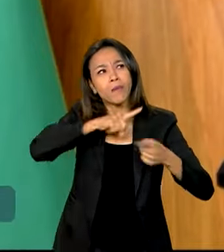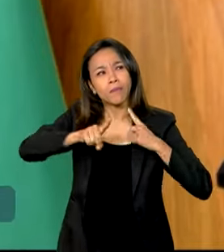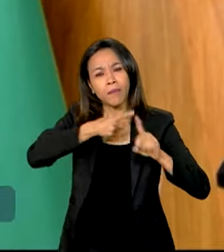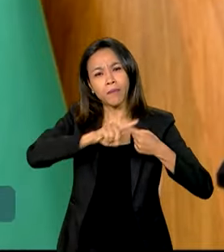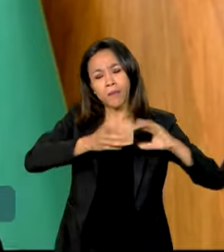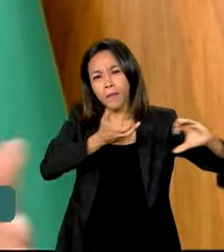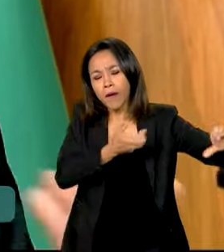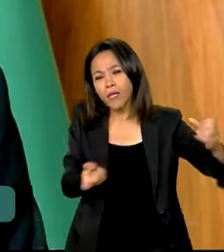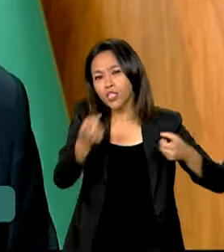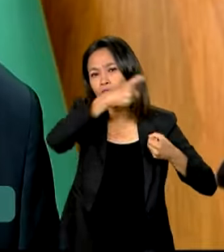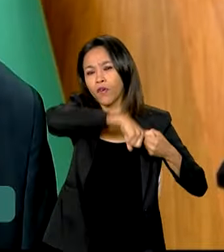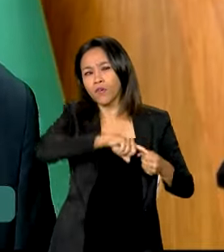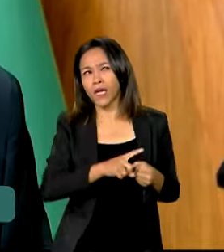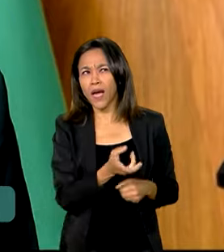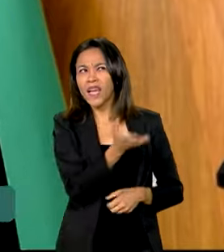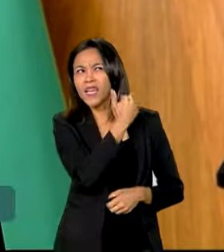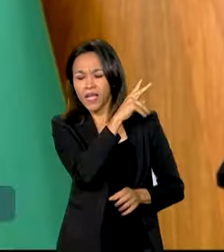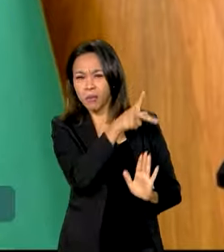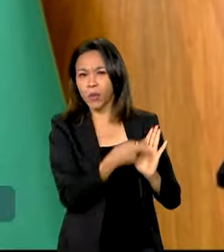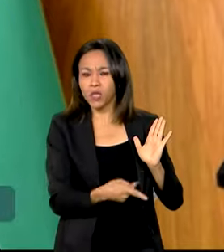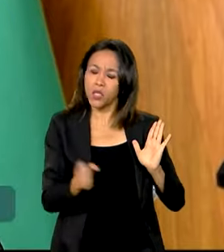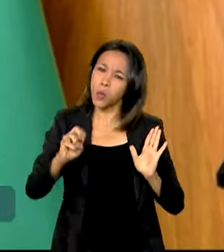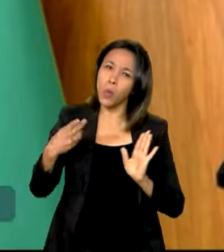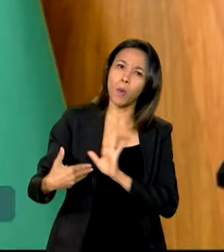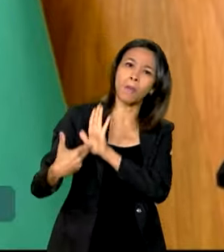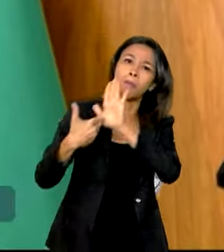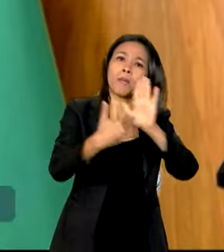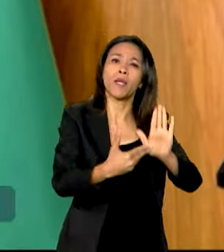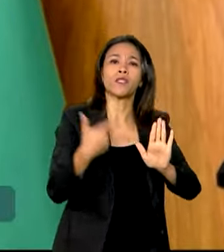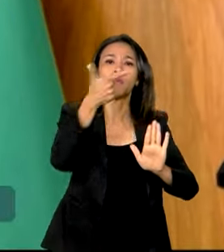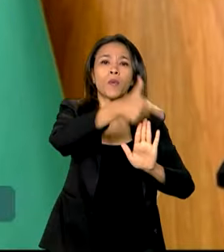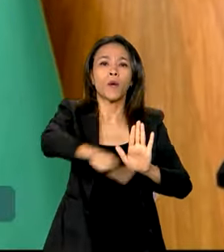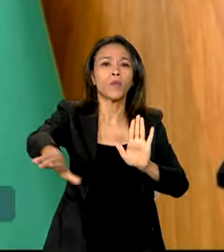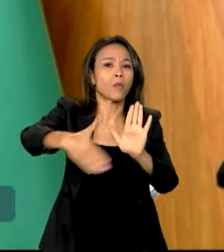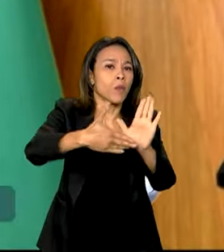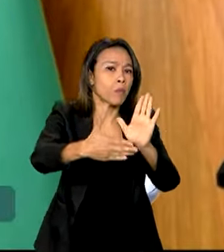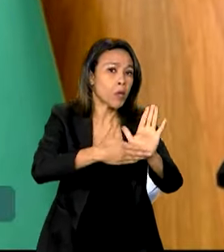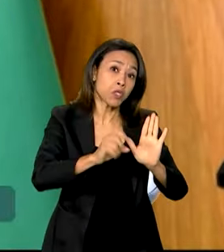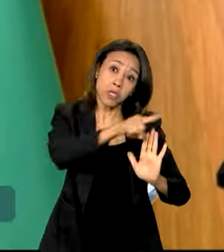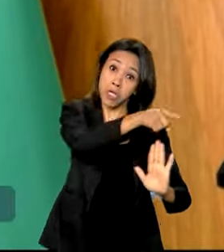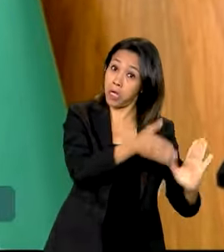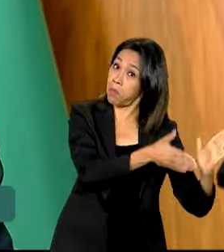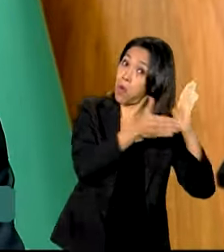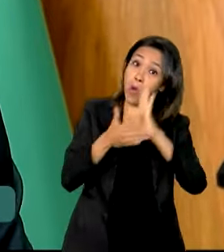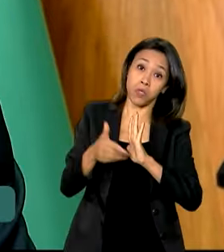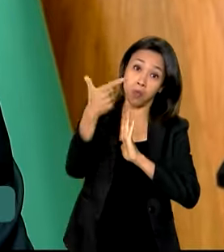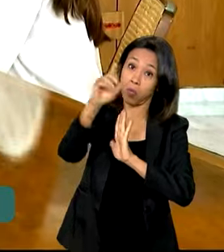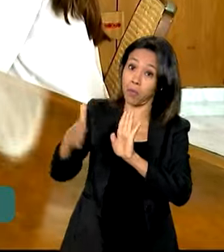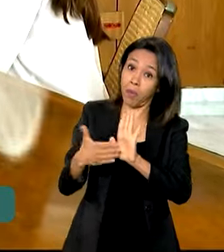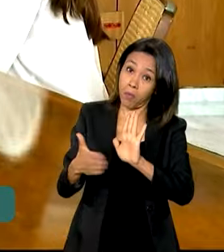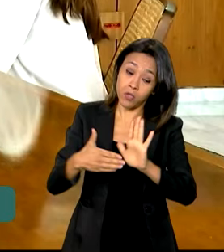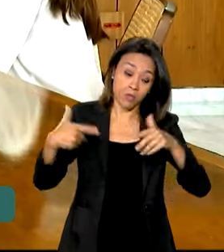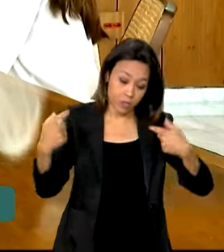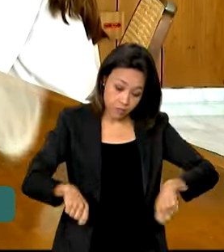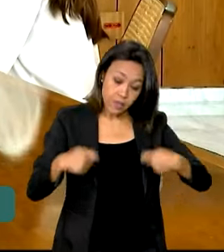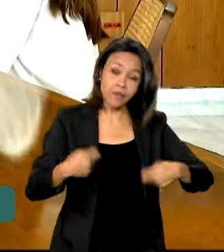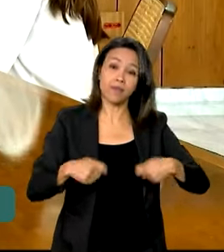aquele projeto que estava, se a gente vai apresentar uma outra proposta, se o Congresso vai apresentar uma proposta. O dado concreto é que a gente não